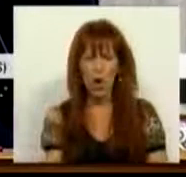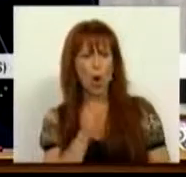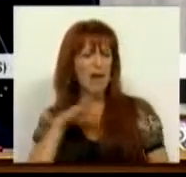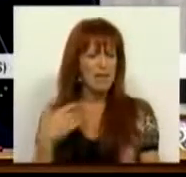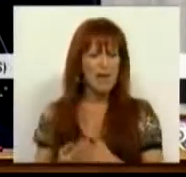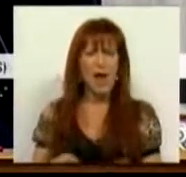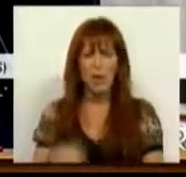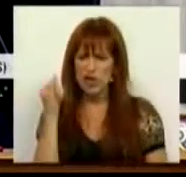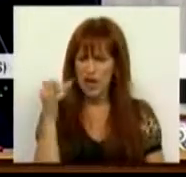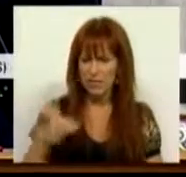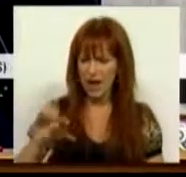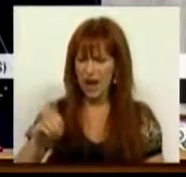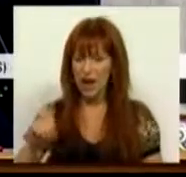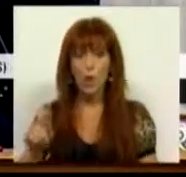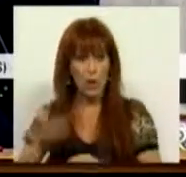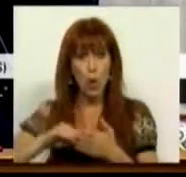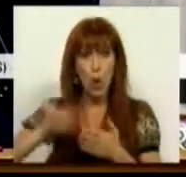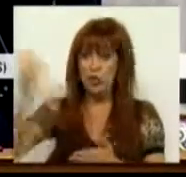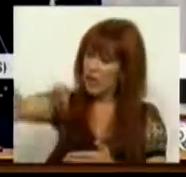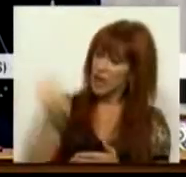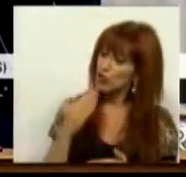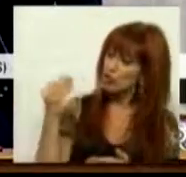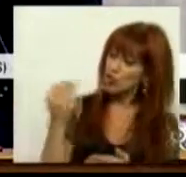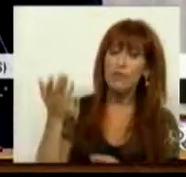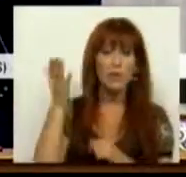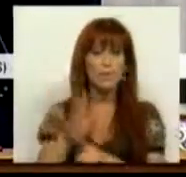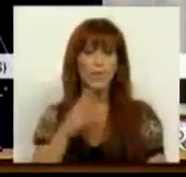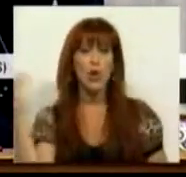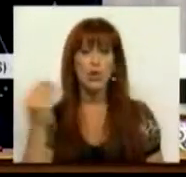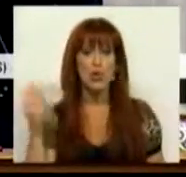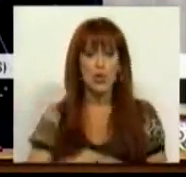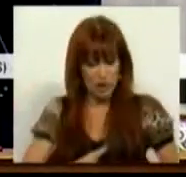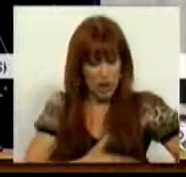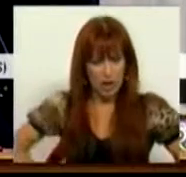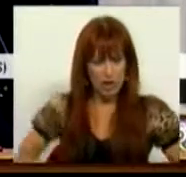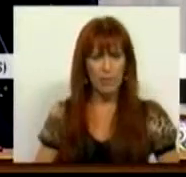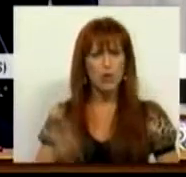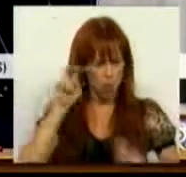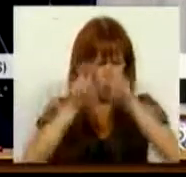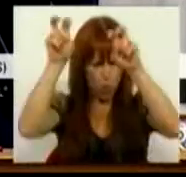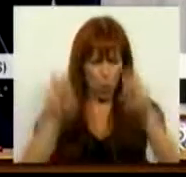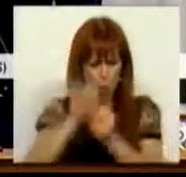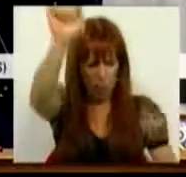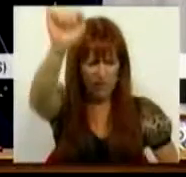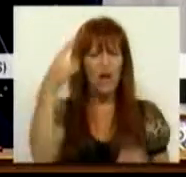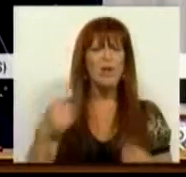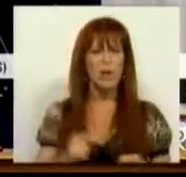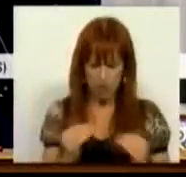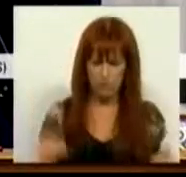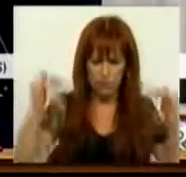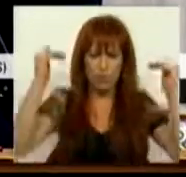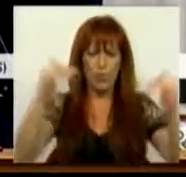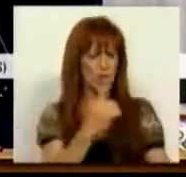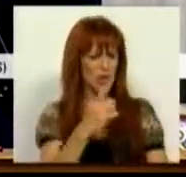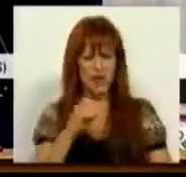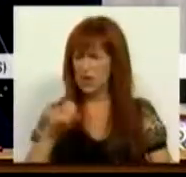oportunidade às IPSS para contratarem jovens, designadamente jovens desempregados qualificados, que têm que elevar o patamar dos